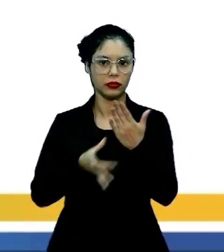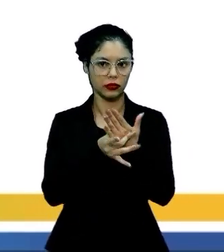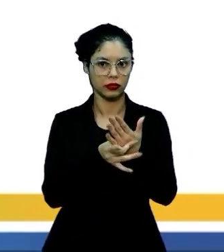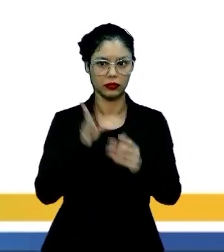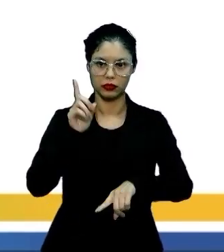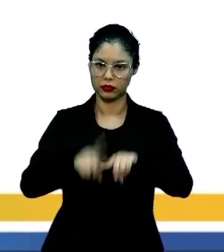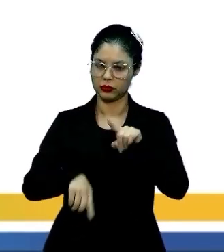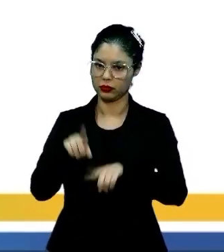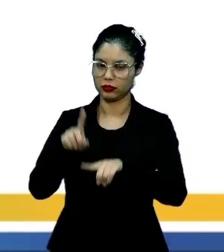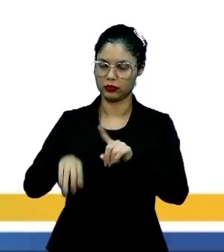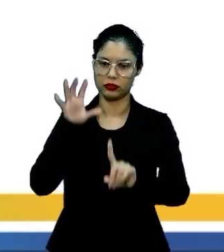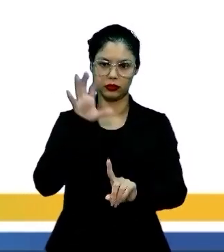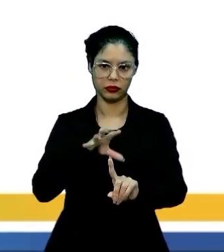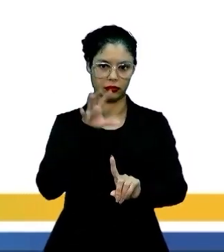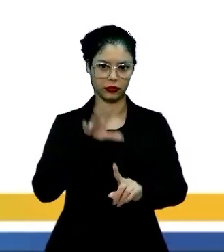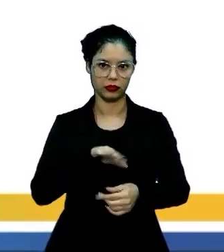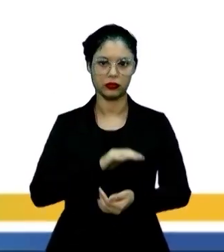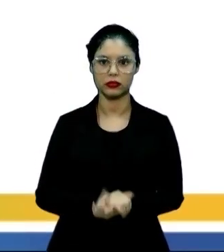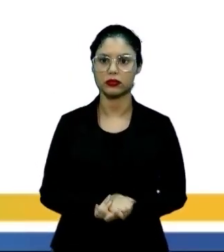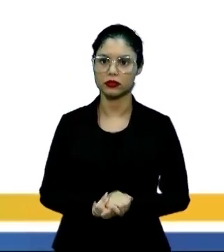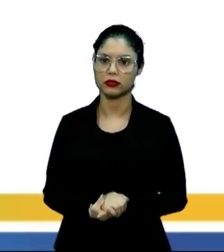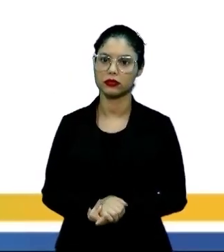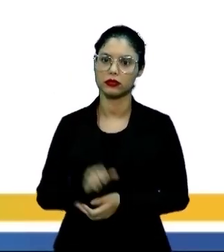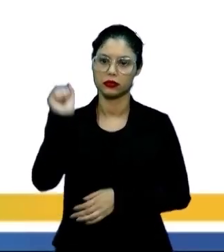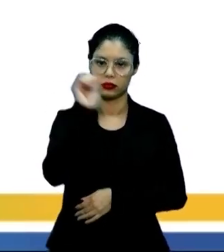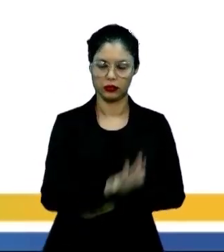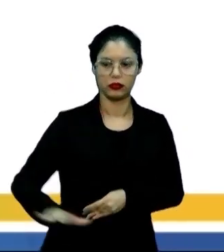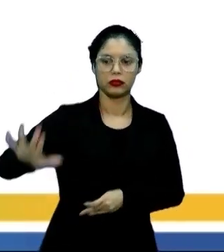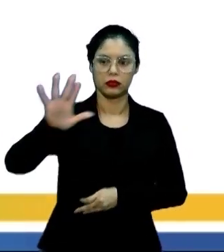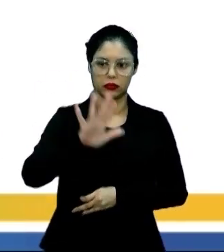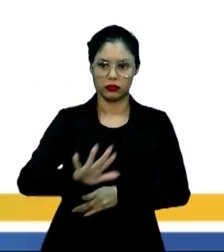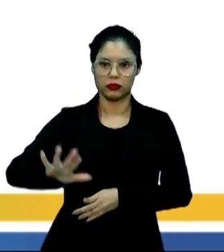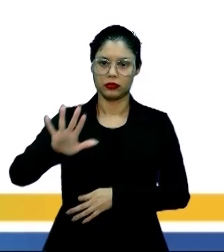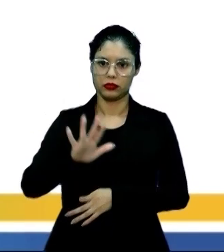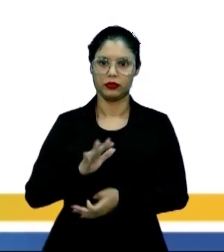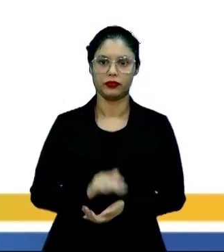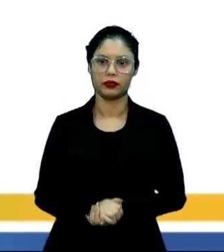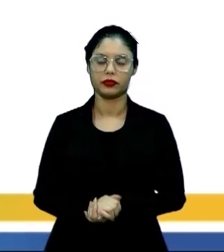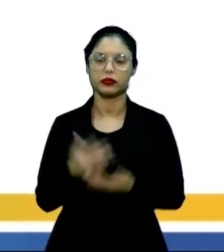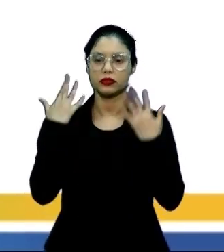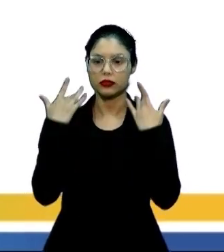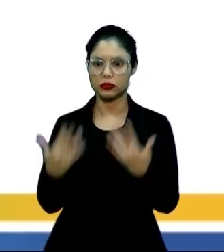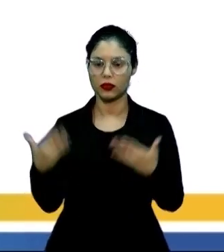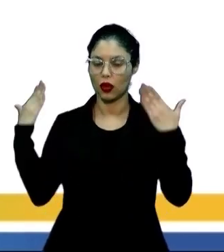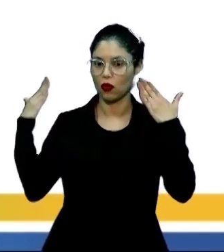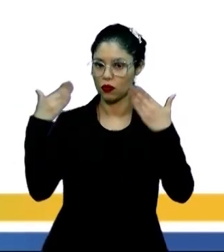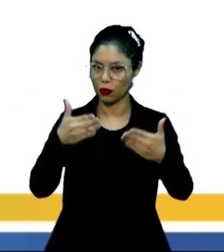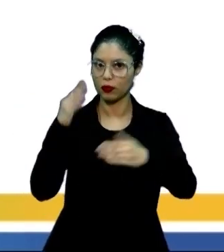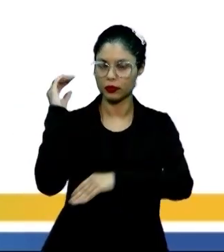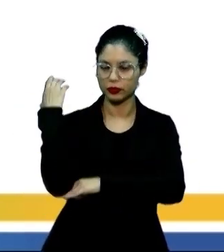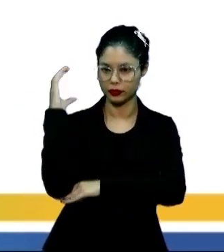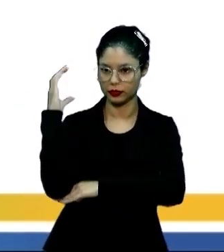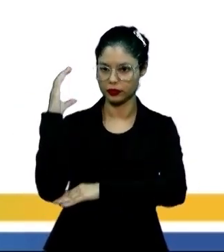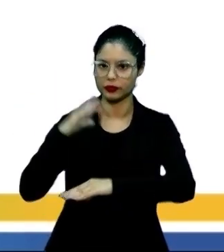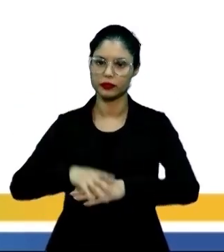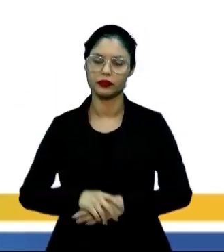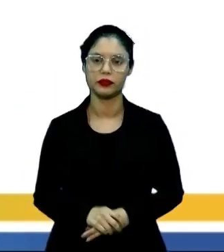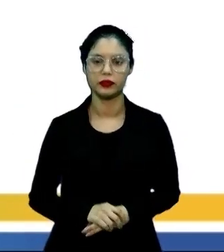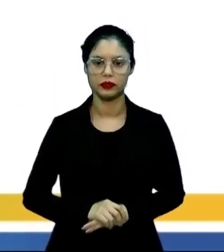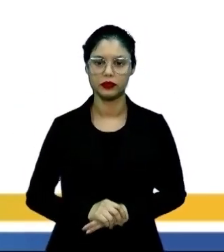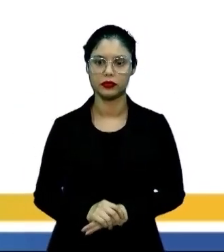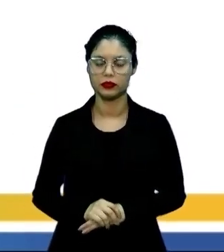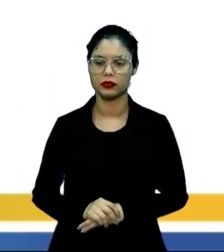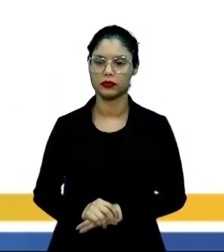ele tem a influência do materialismo, já o naturalismo é o objetivismo, o científico, o